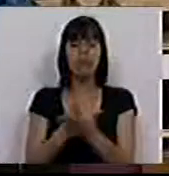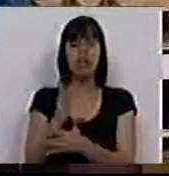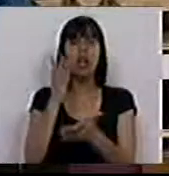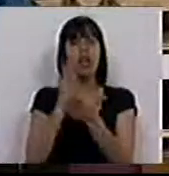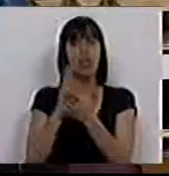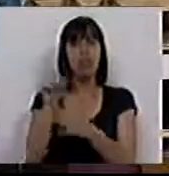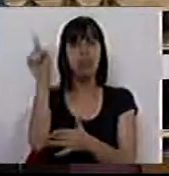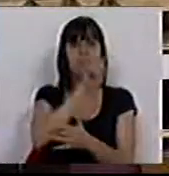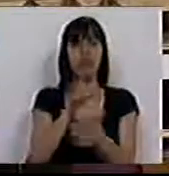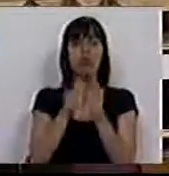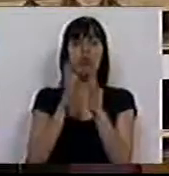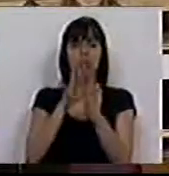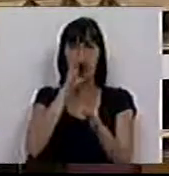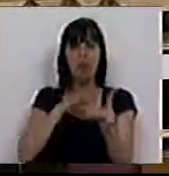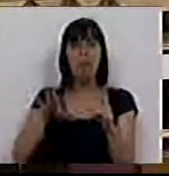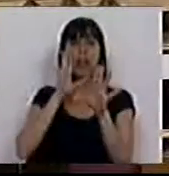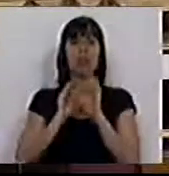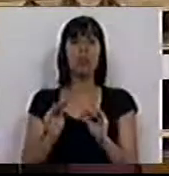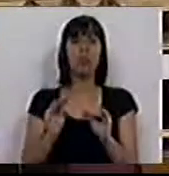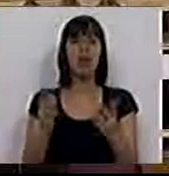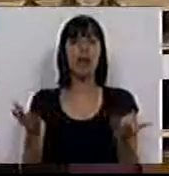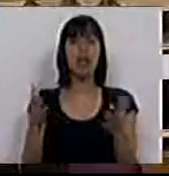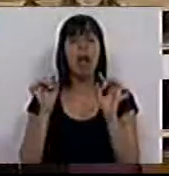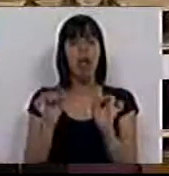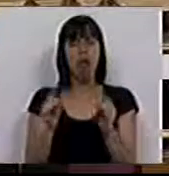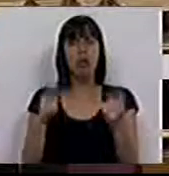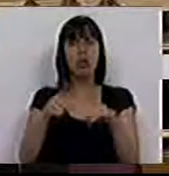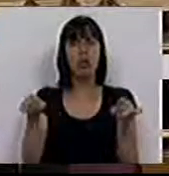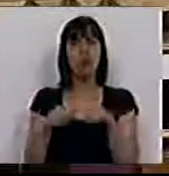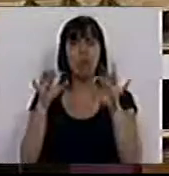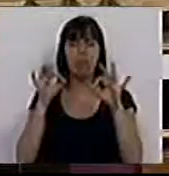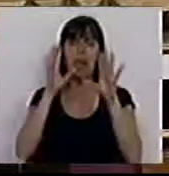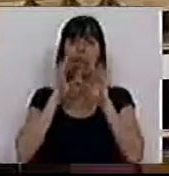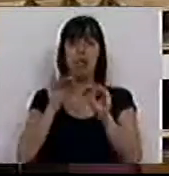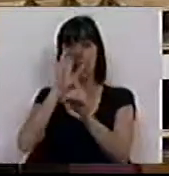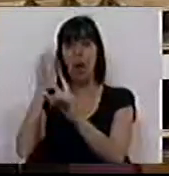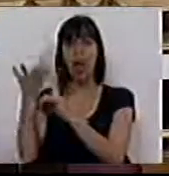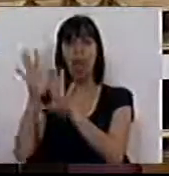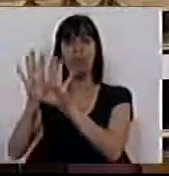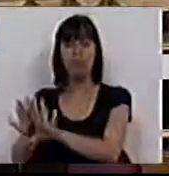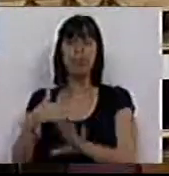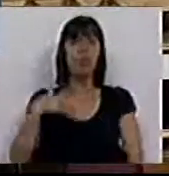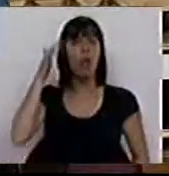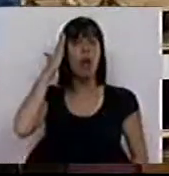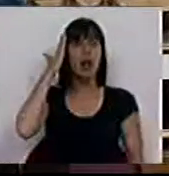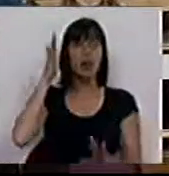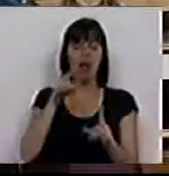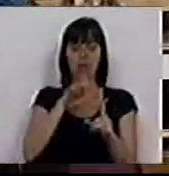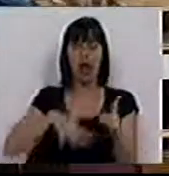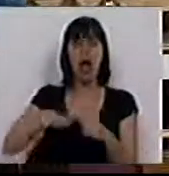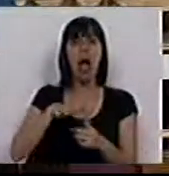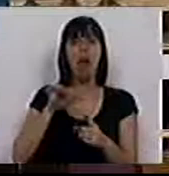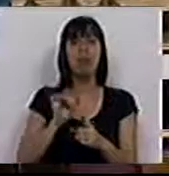nas escolas, em todos os ambientes educativos e esse é um espaço para a educação ambiental. Eu creio é que o